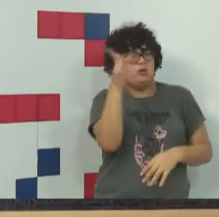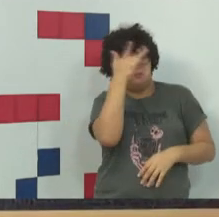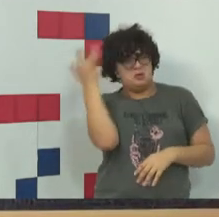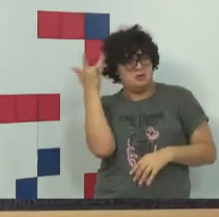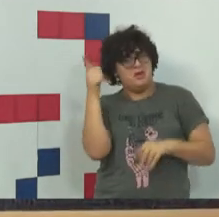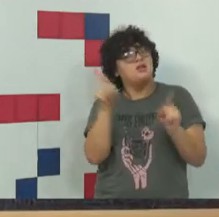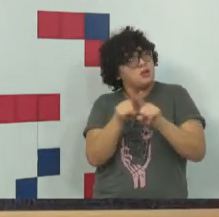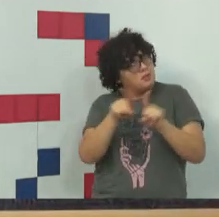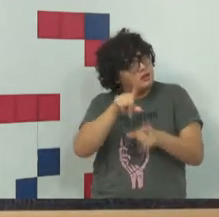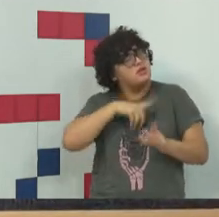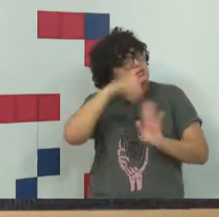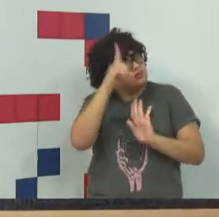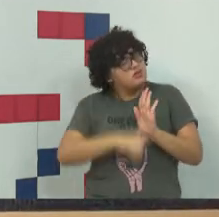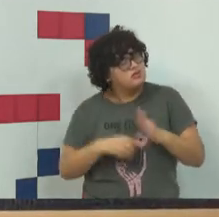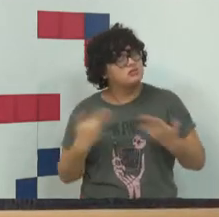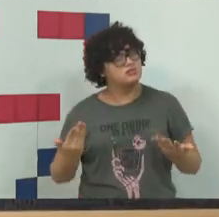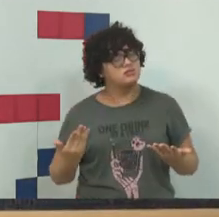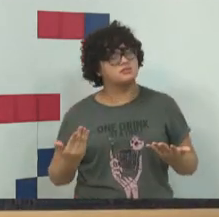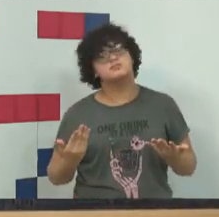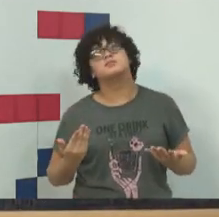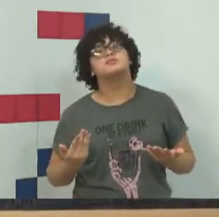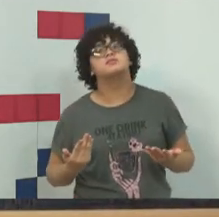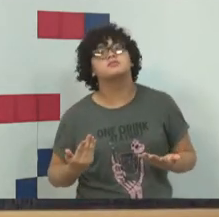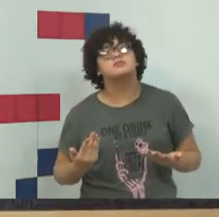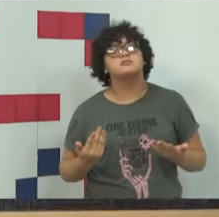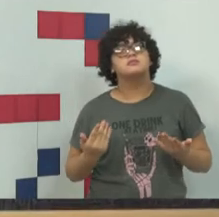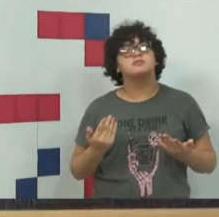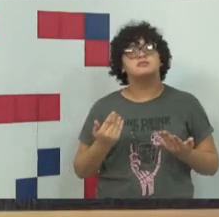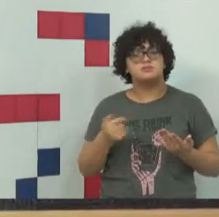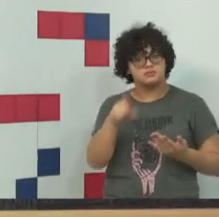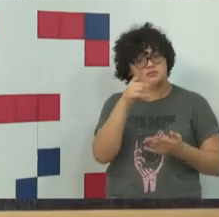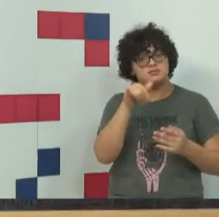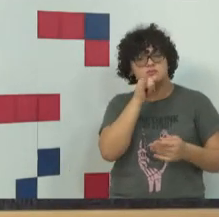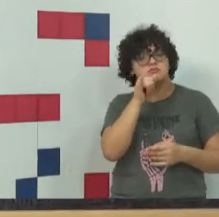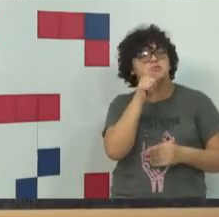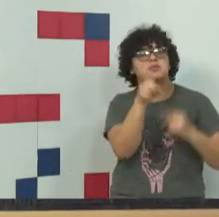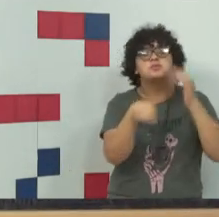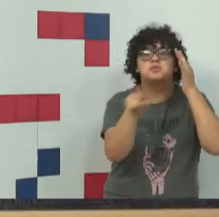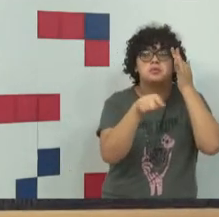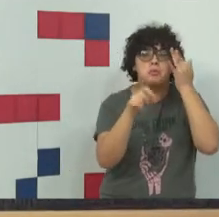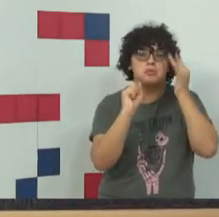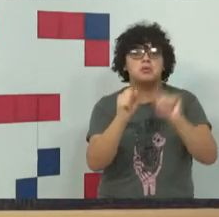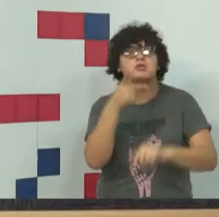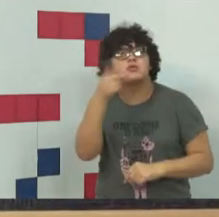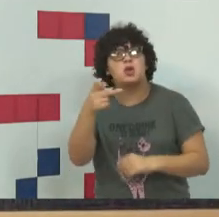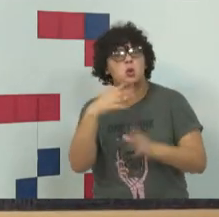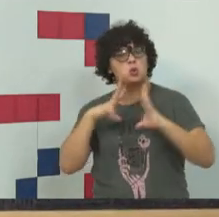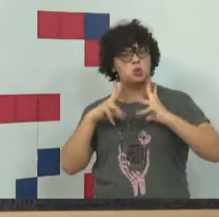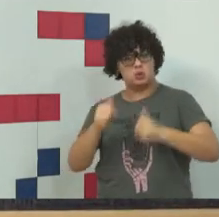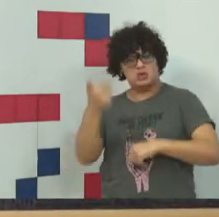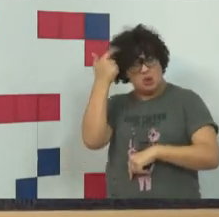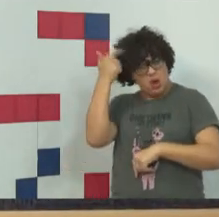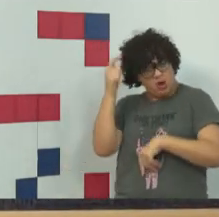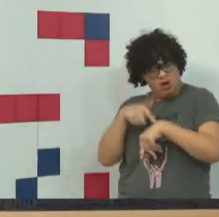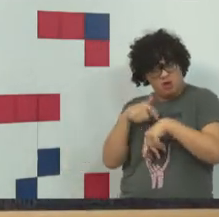imagem. Não quer dizer que você pode falar para ela tudo o que você pensa.